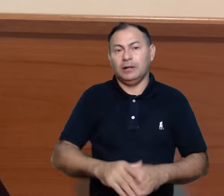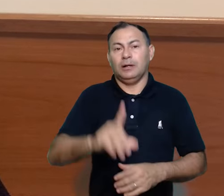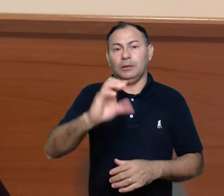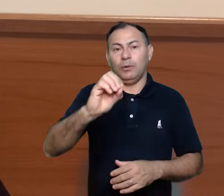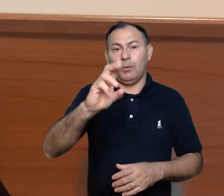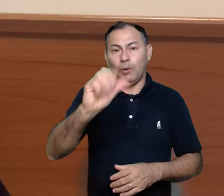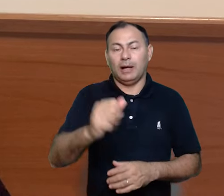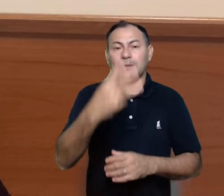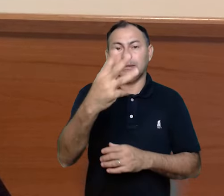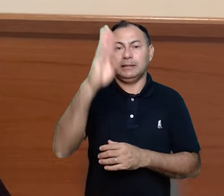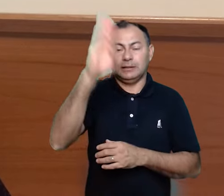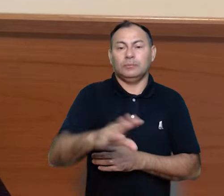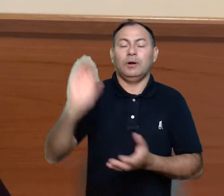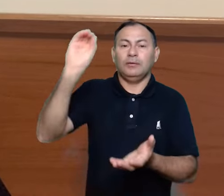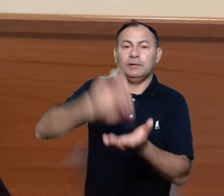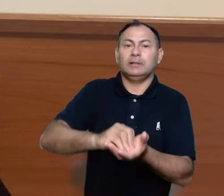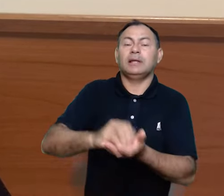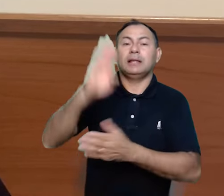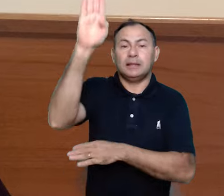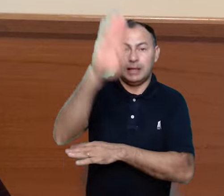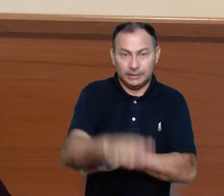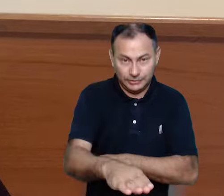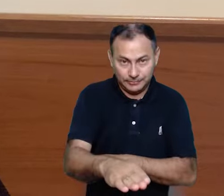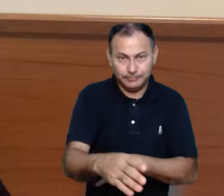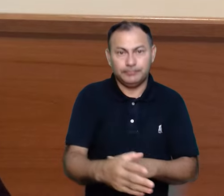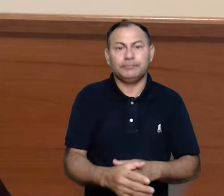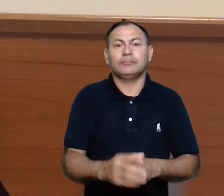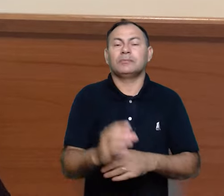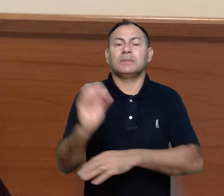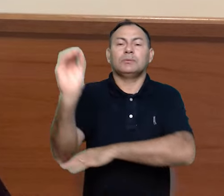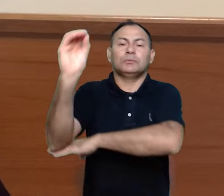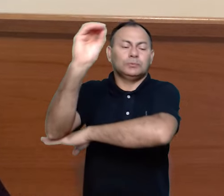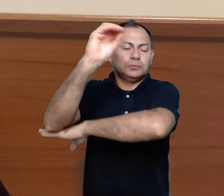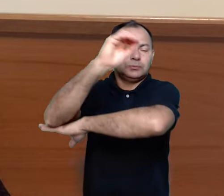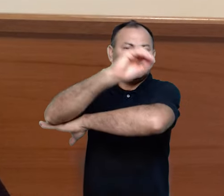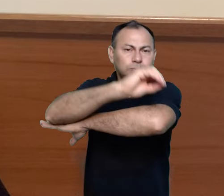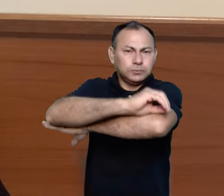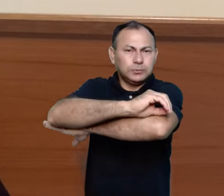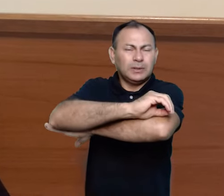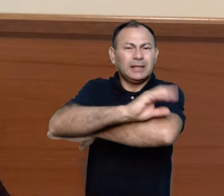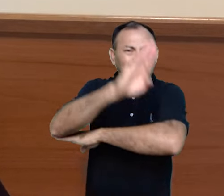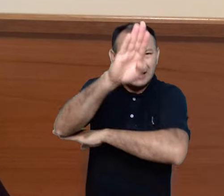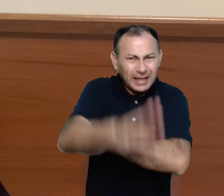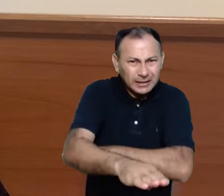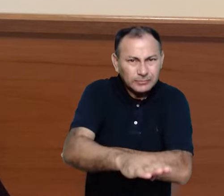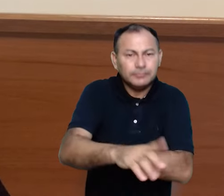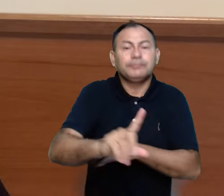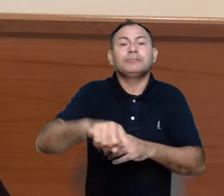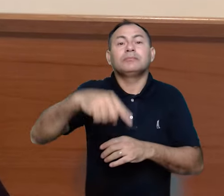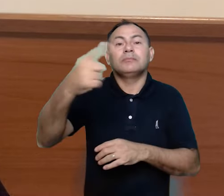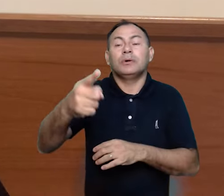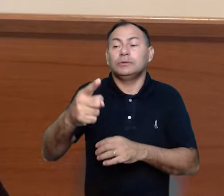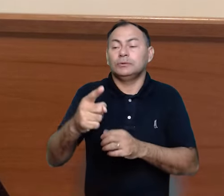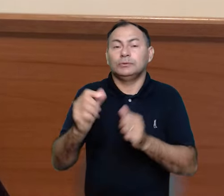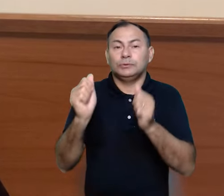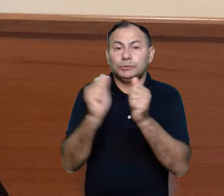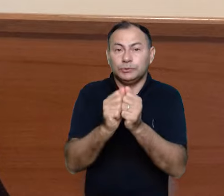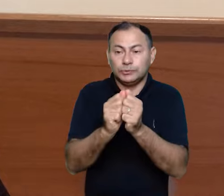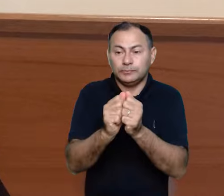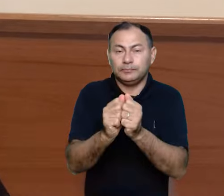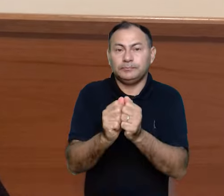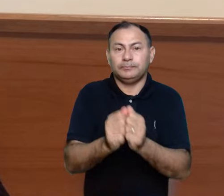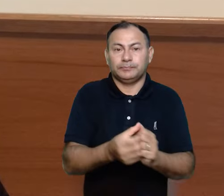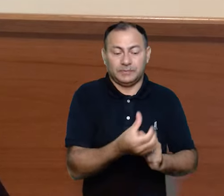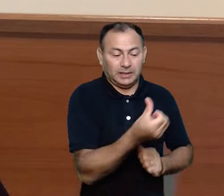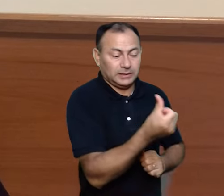da tarde, e o ofício vespertino, ao cair da tarde. Depois, juntou